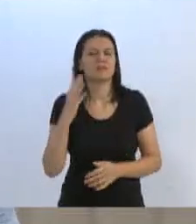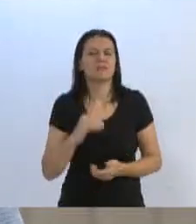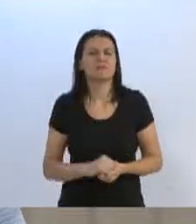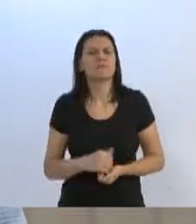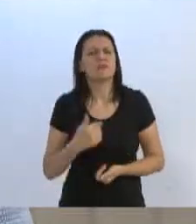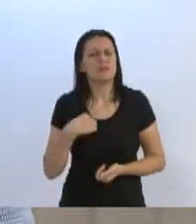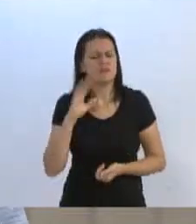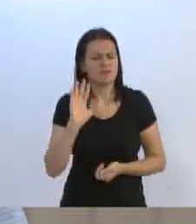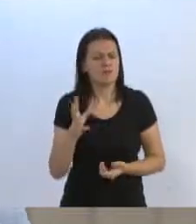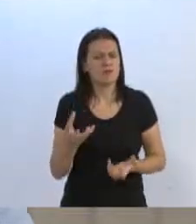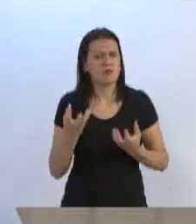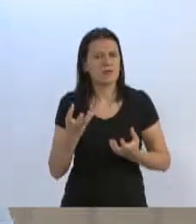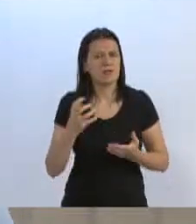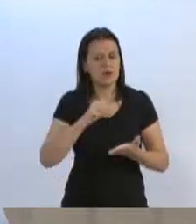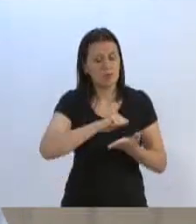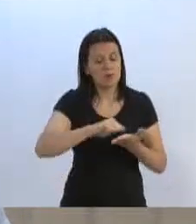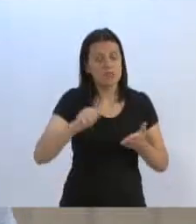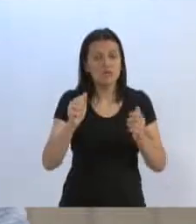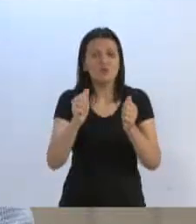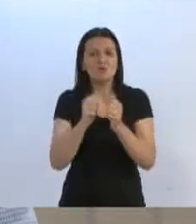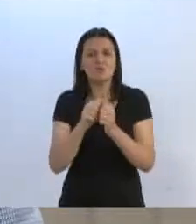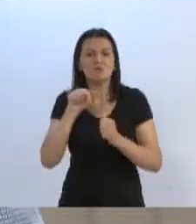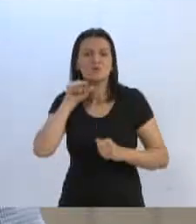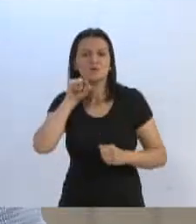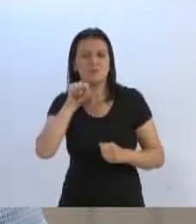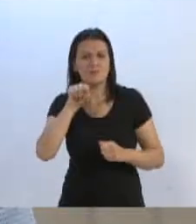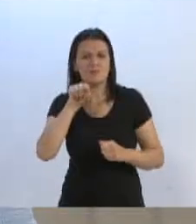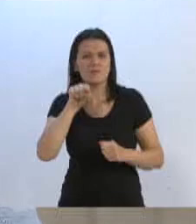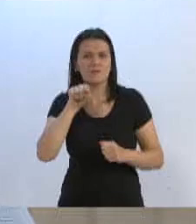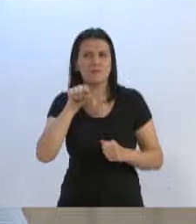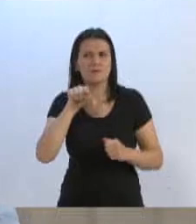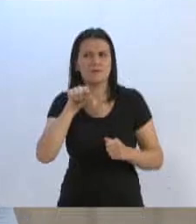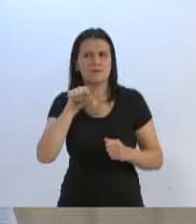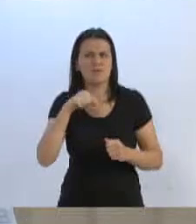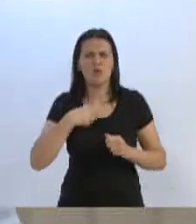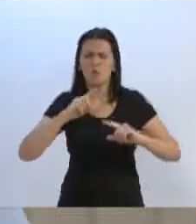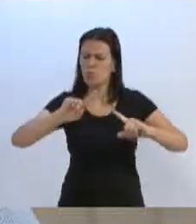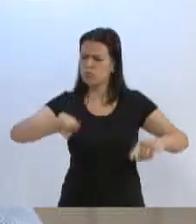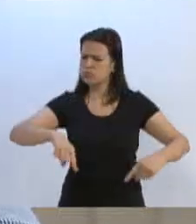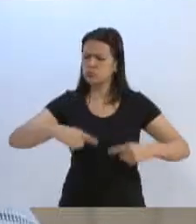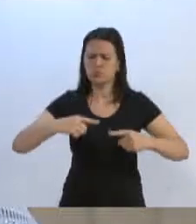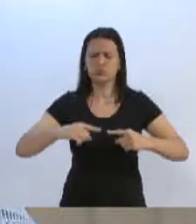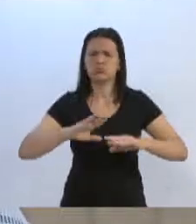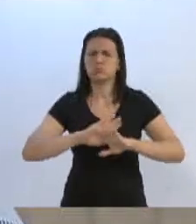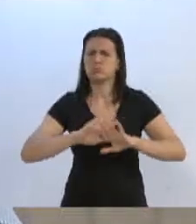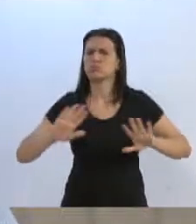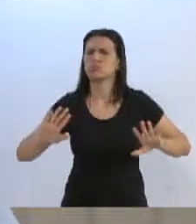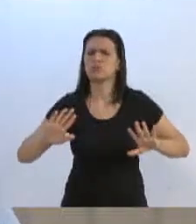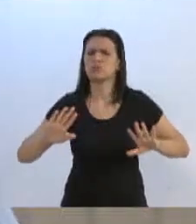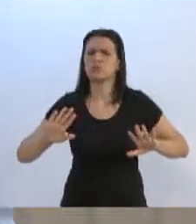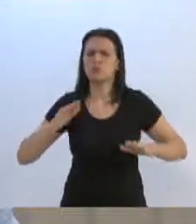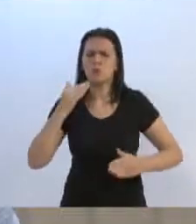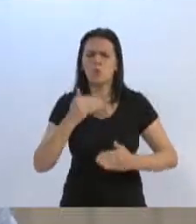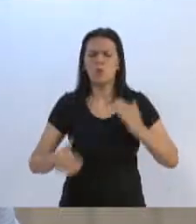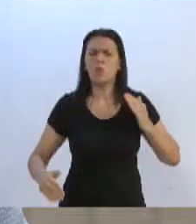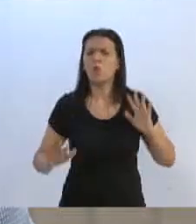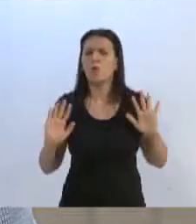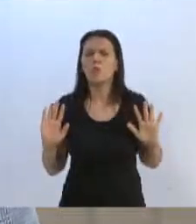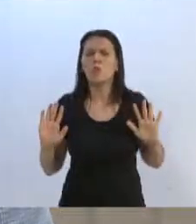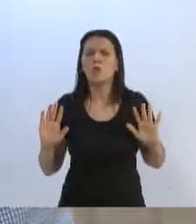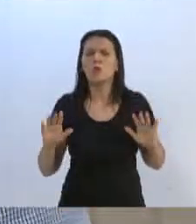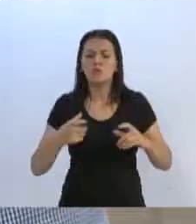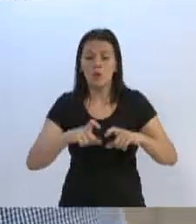eu já quero assinar junto com o senhor essa situação de que sou contrário ao aumento do número de vereadores.